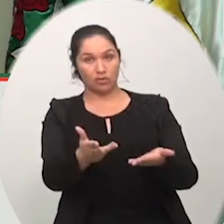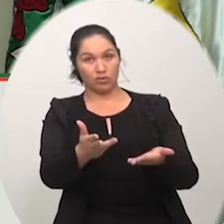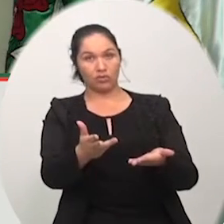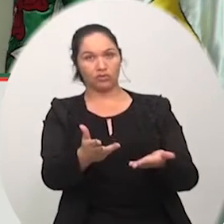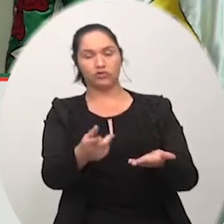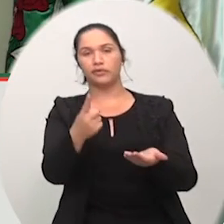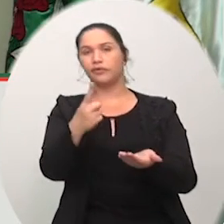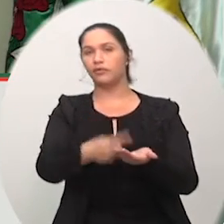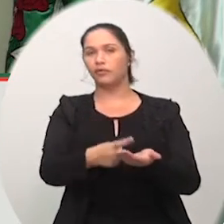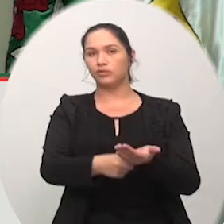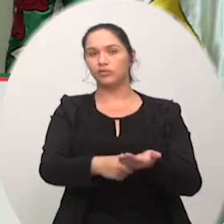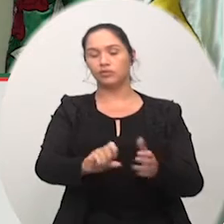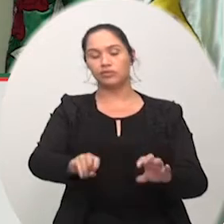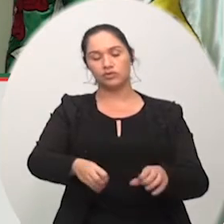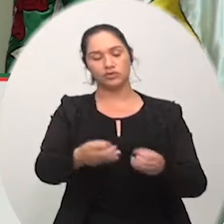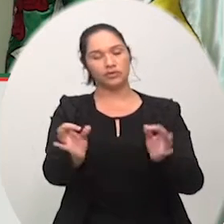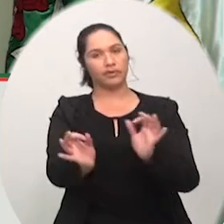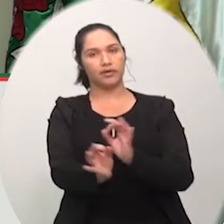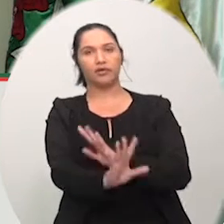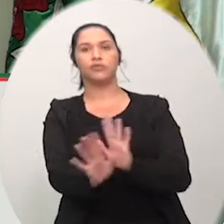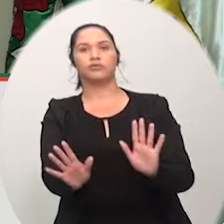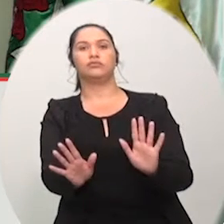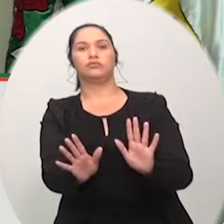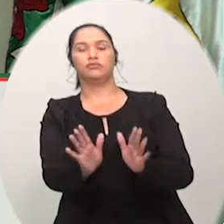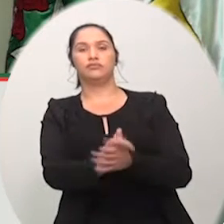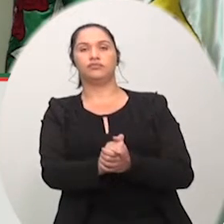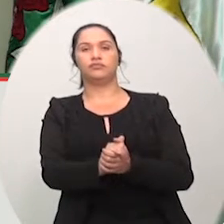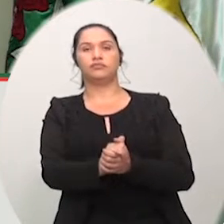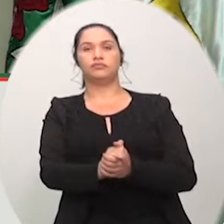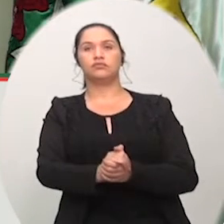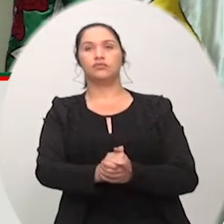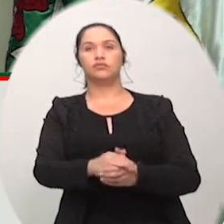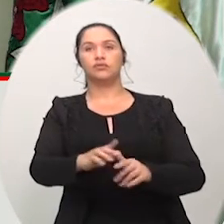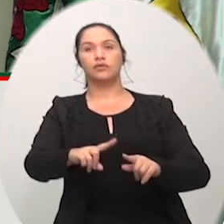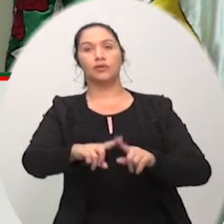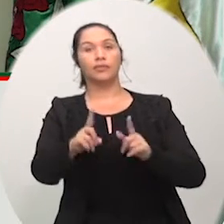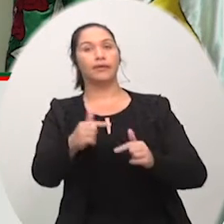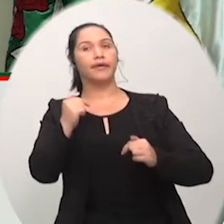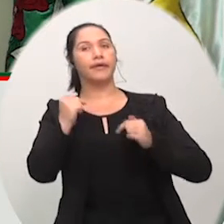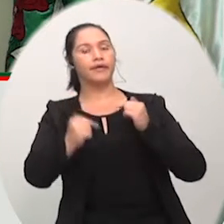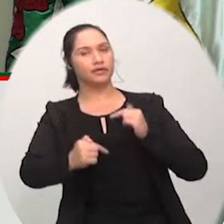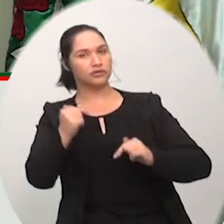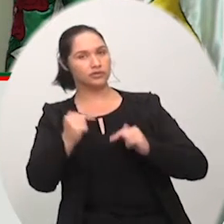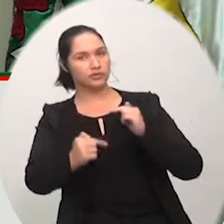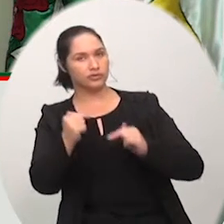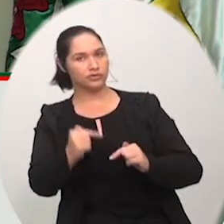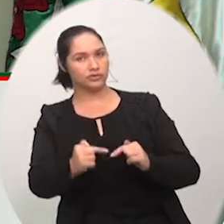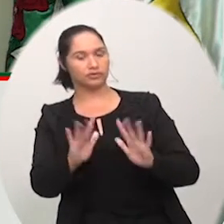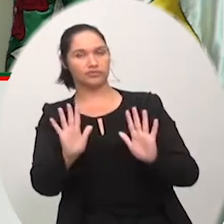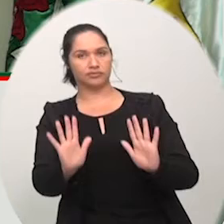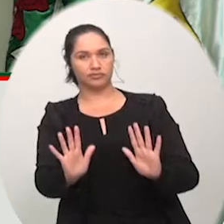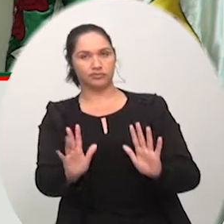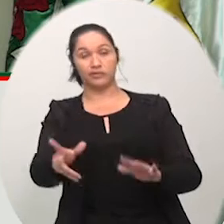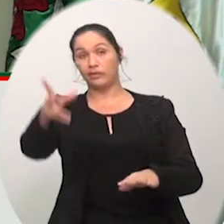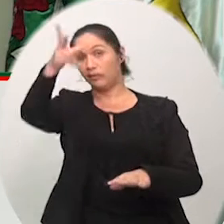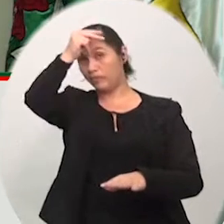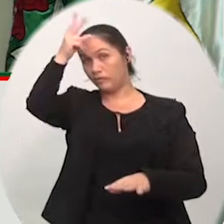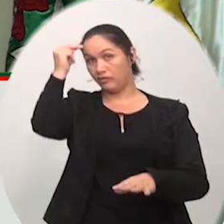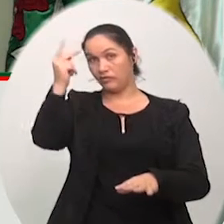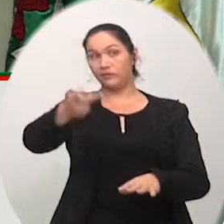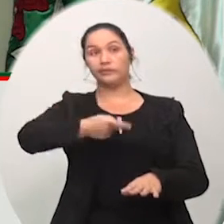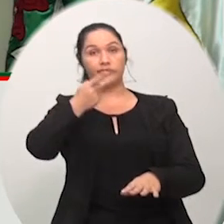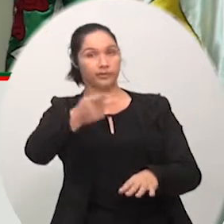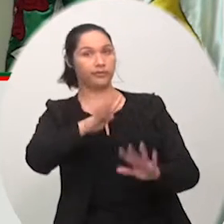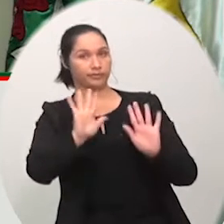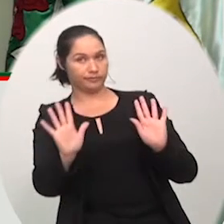realmente, sem ônus para o... Está sendo discutido, sim, mas já foi um destrato amigável da empresa, segundo o prefeito próprio afirmou para nós